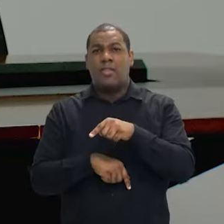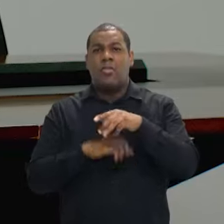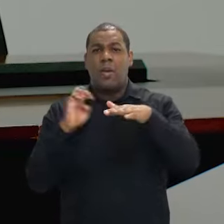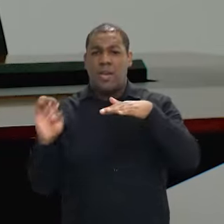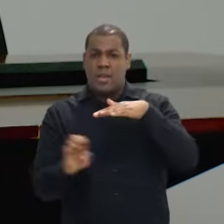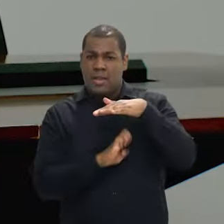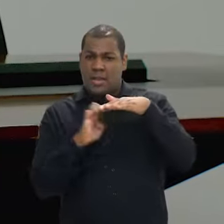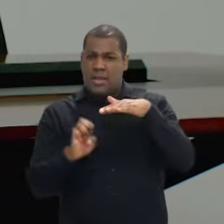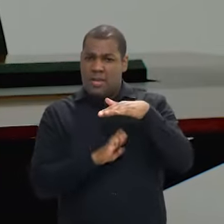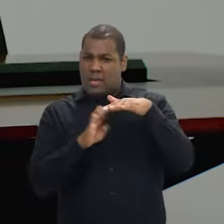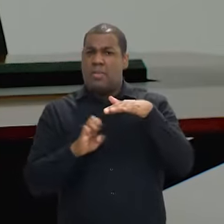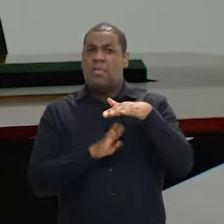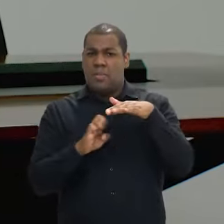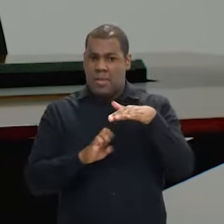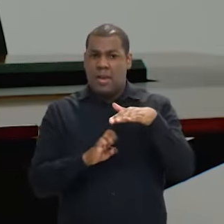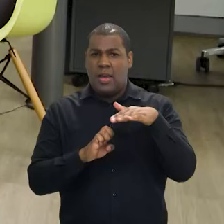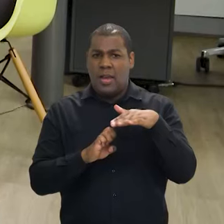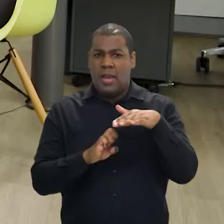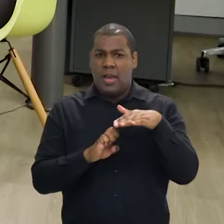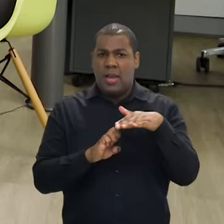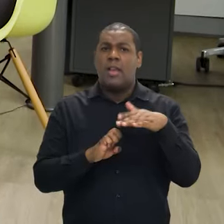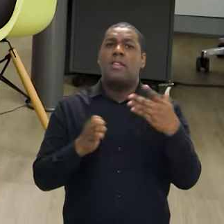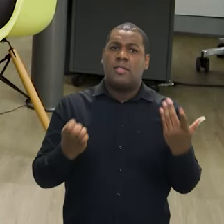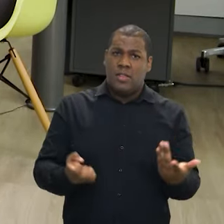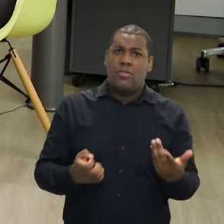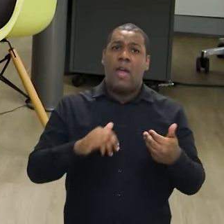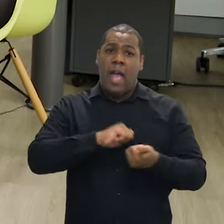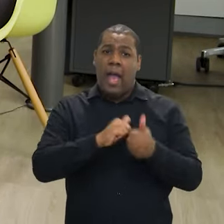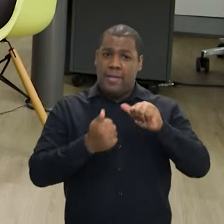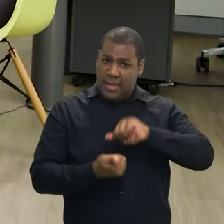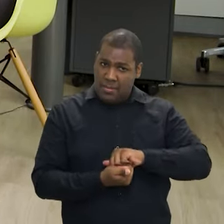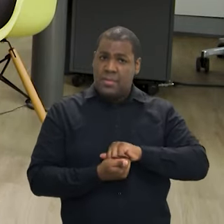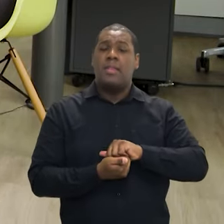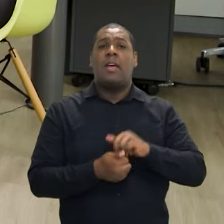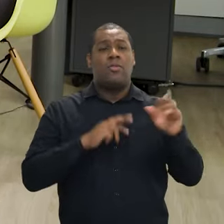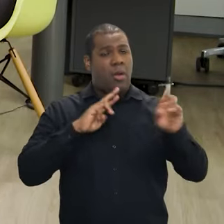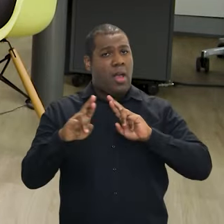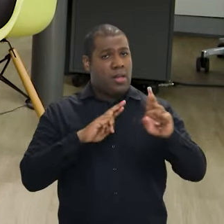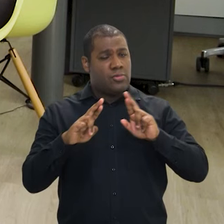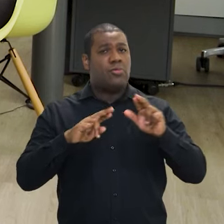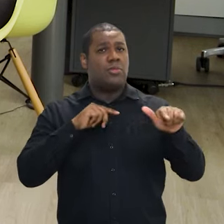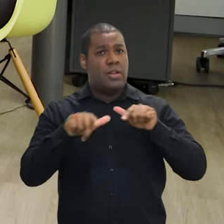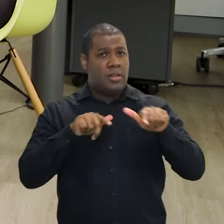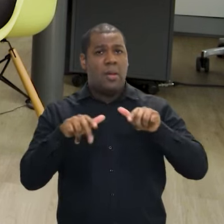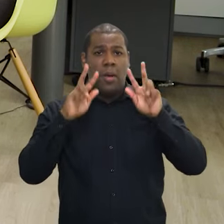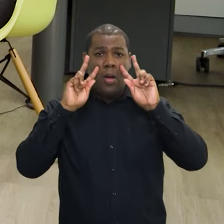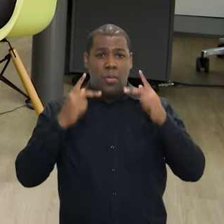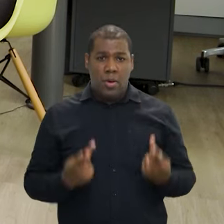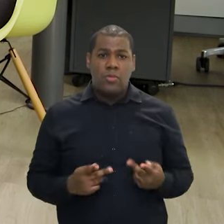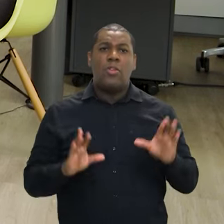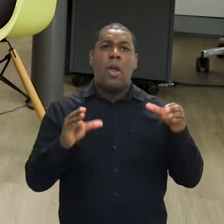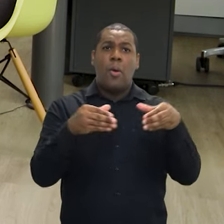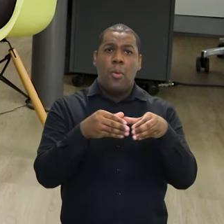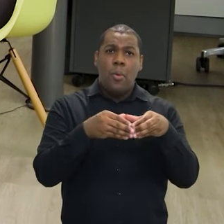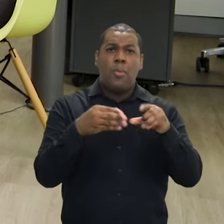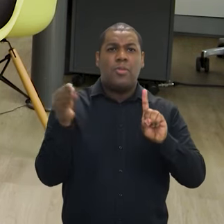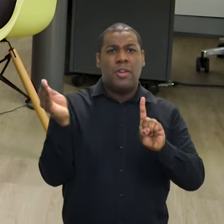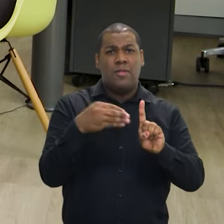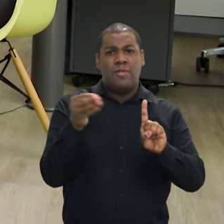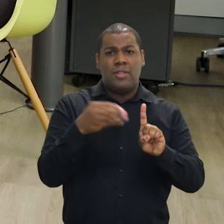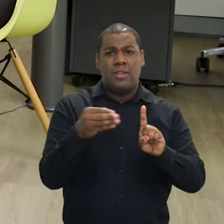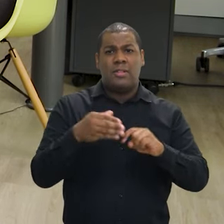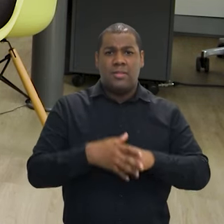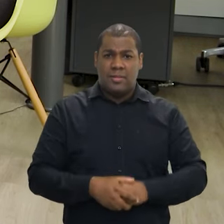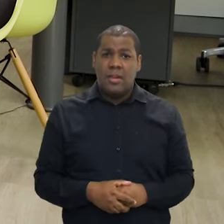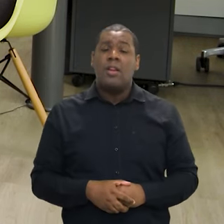pela cadeia produtiva e, de fato, promovam relações de trabalho mais humanas. E entre o público vulnerável, temos